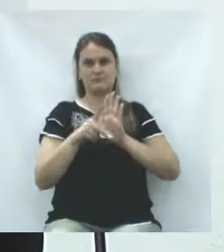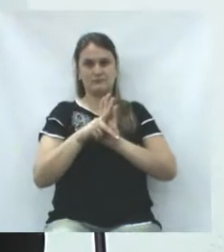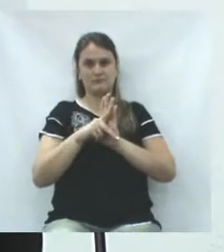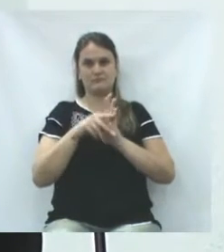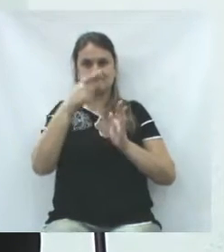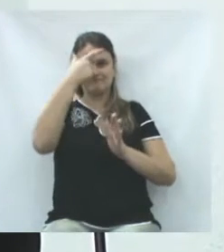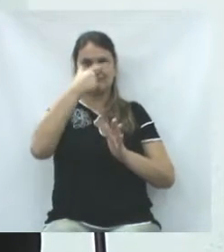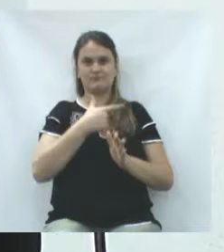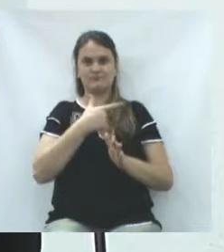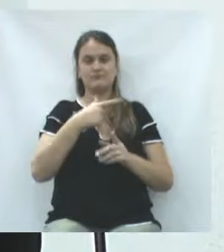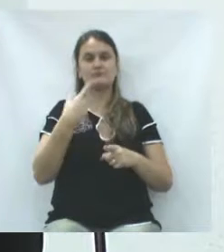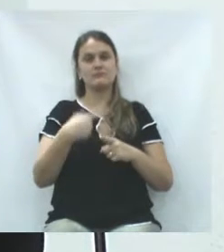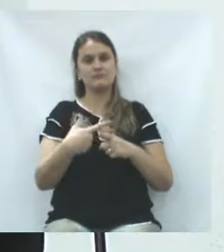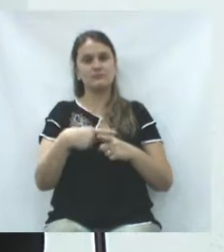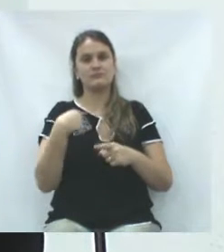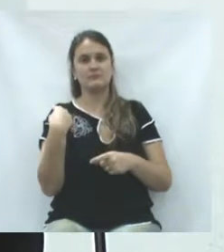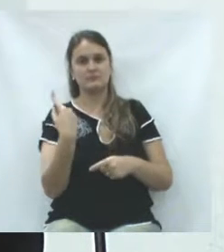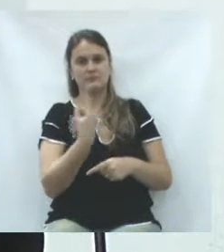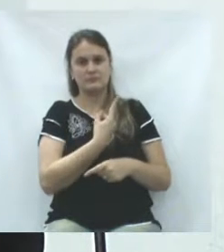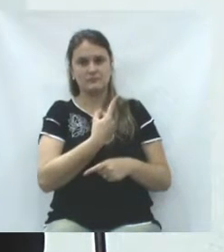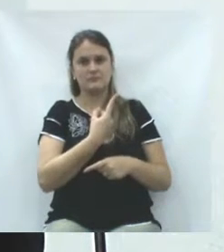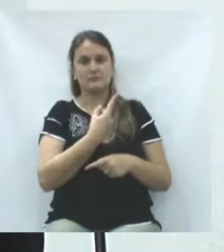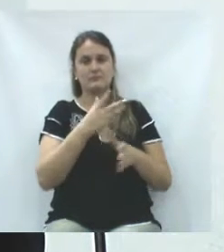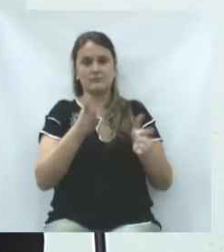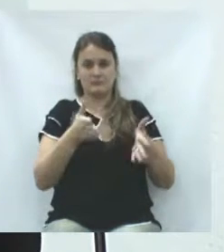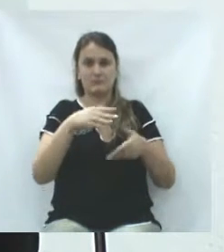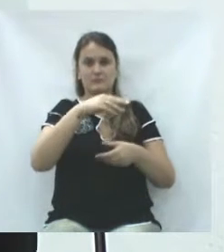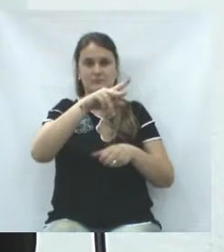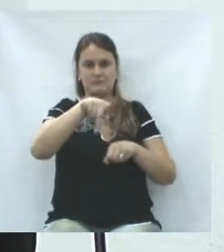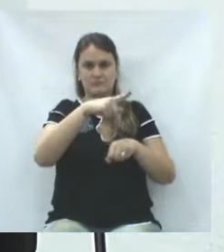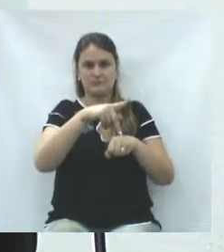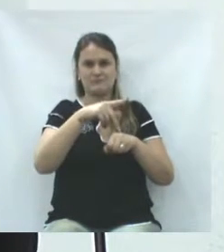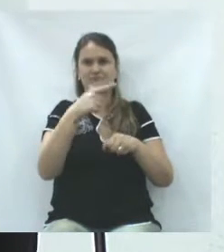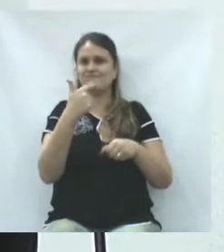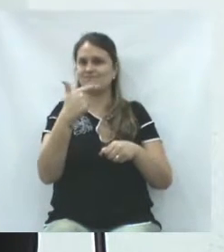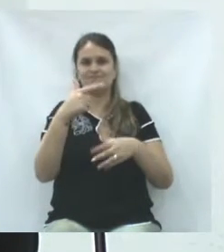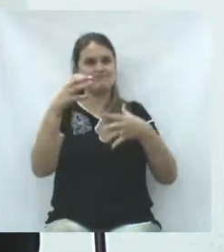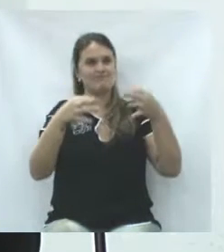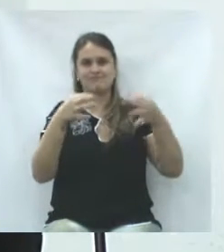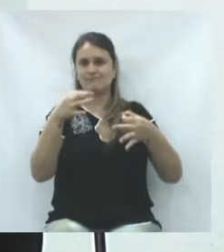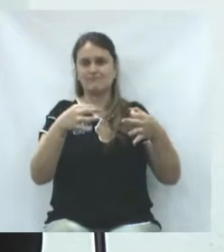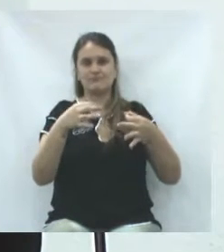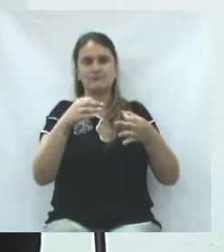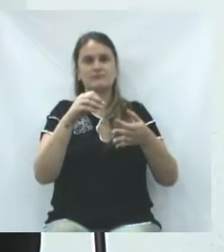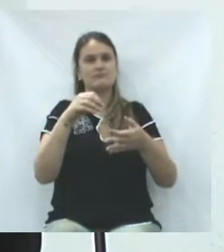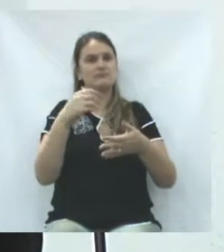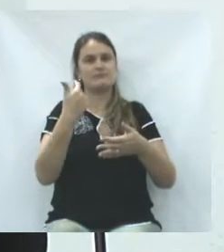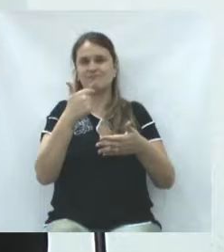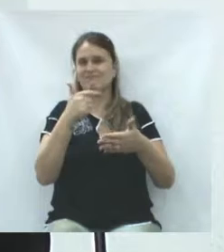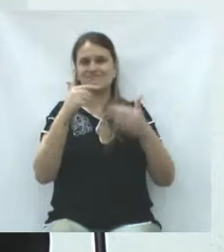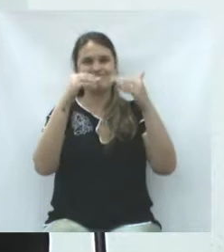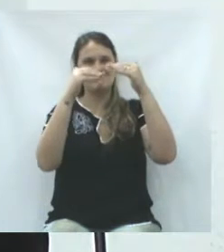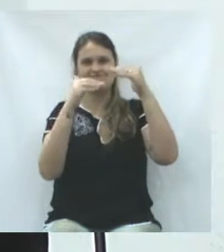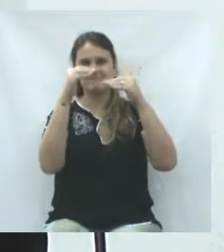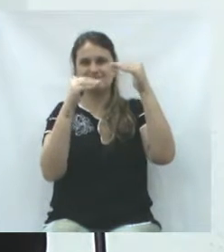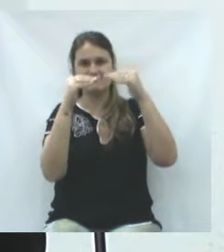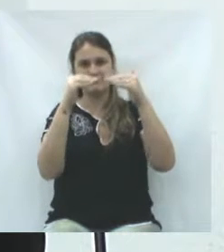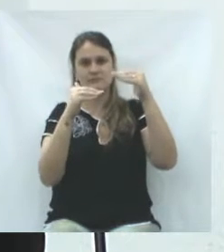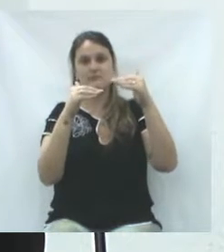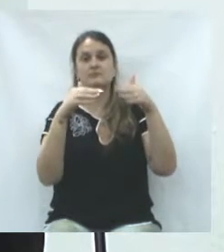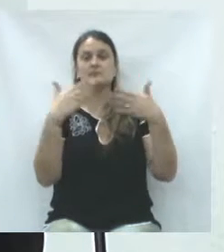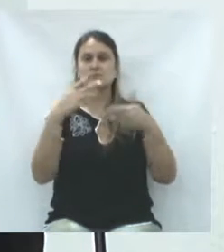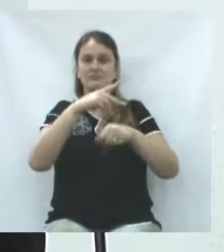Porque, realmente, a nós, num país injusto, um país de desigualdades,